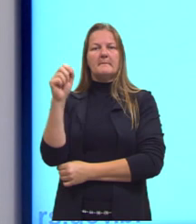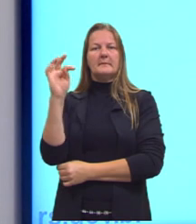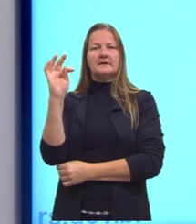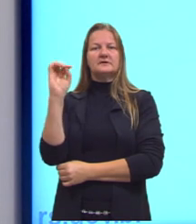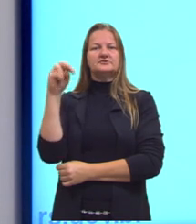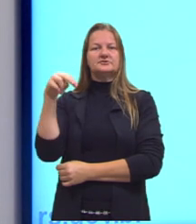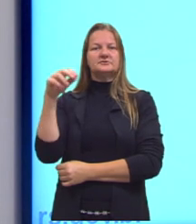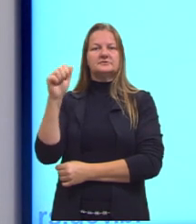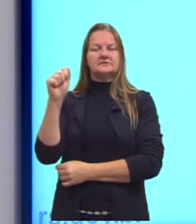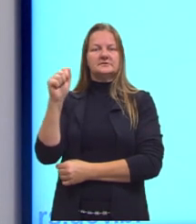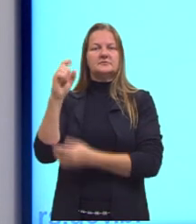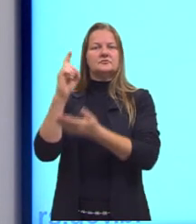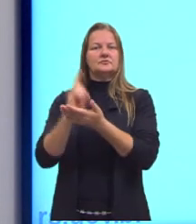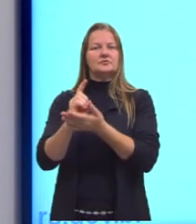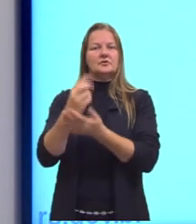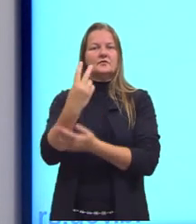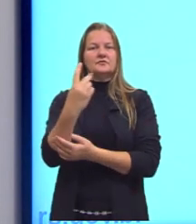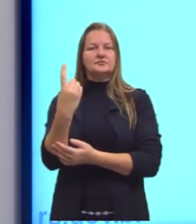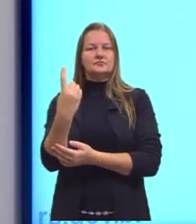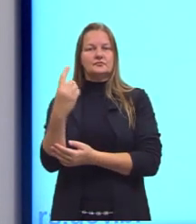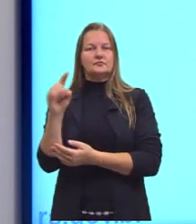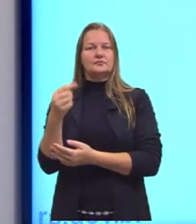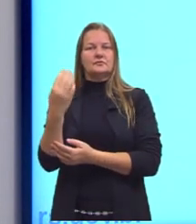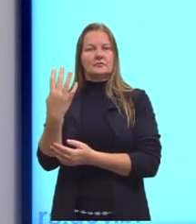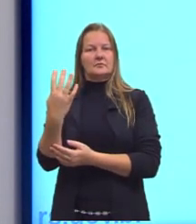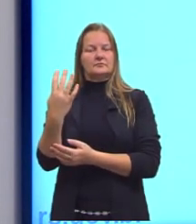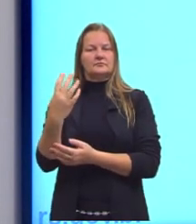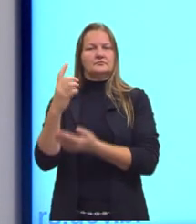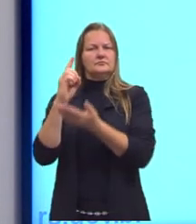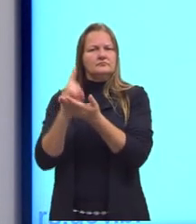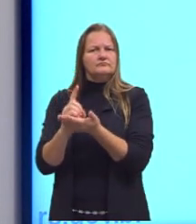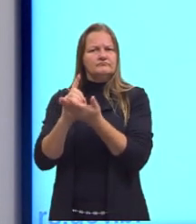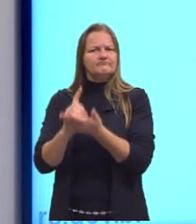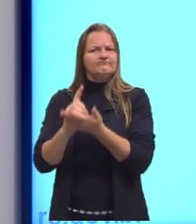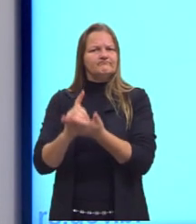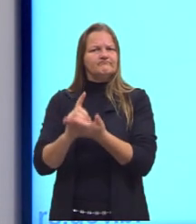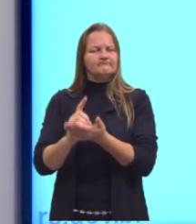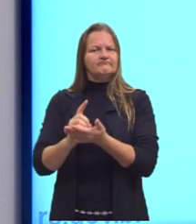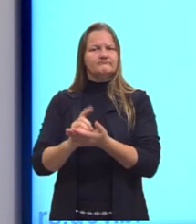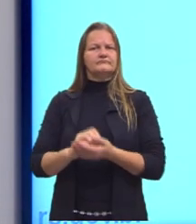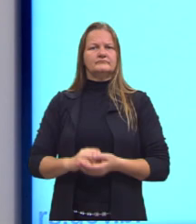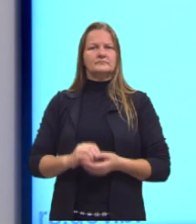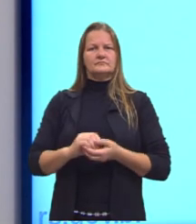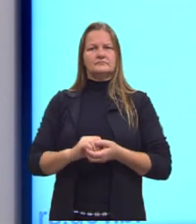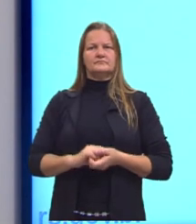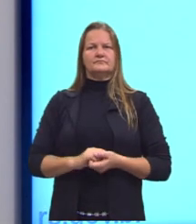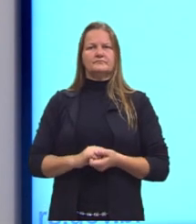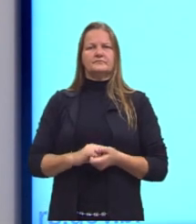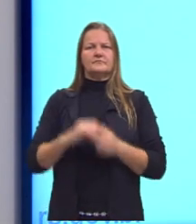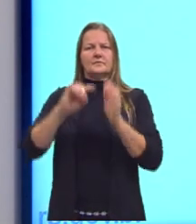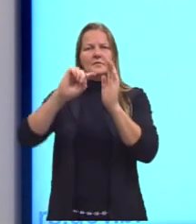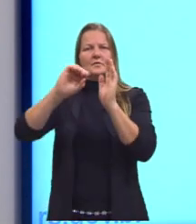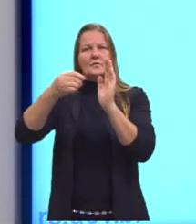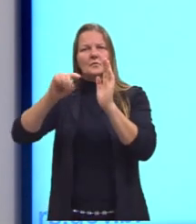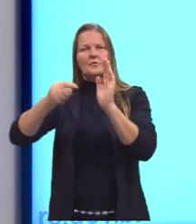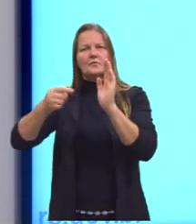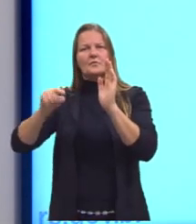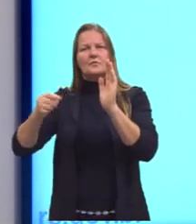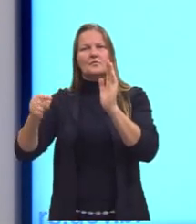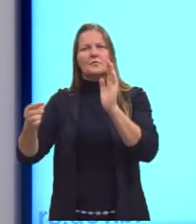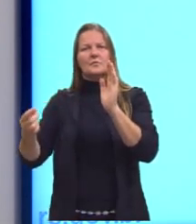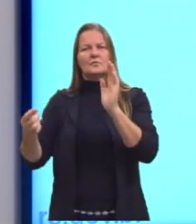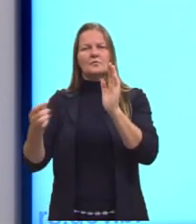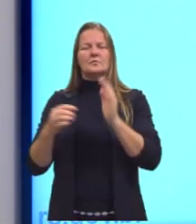platina, 21,4. Então, vejam que aqui a gente está usando casas decimais, várias casas